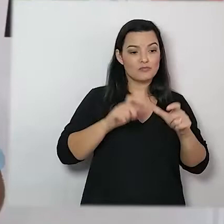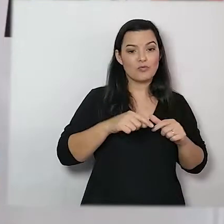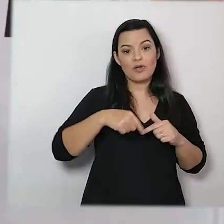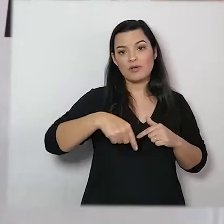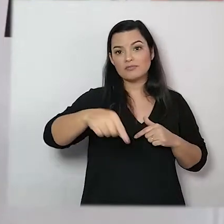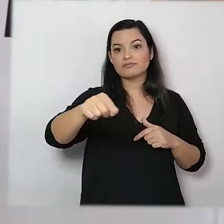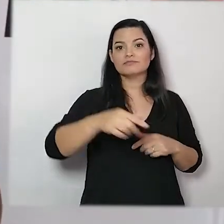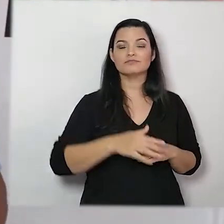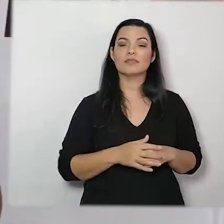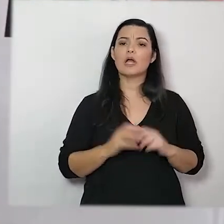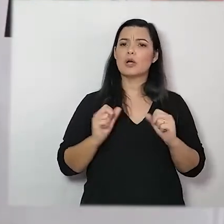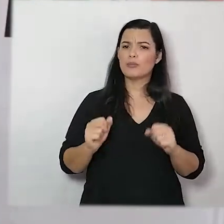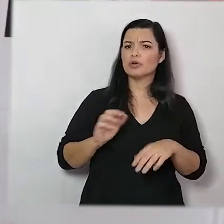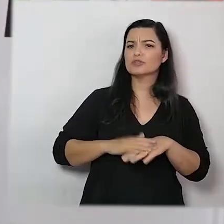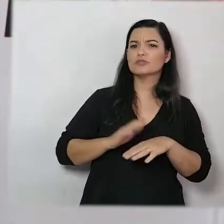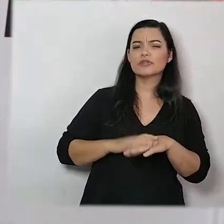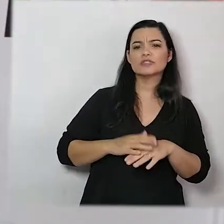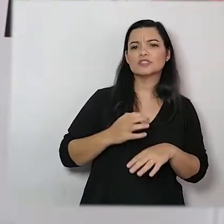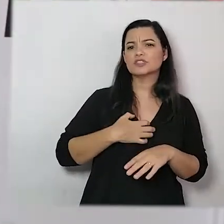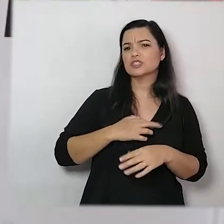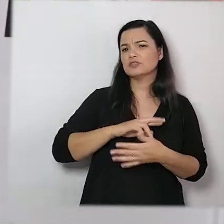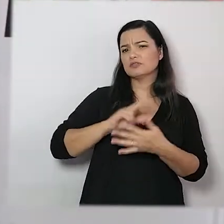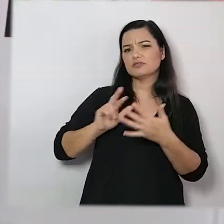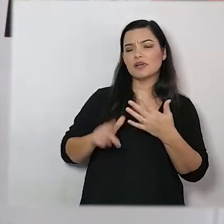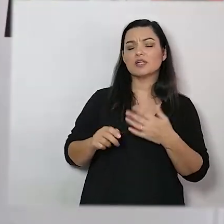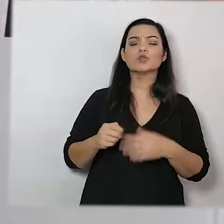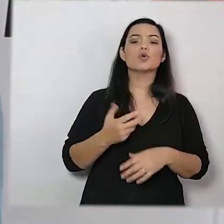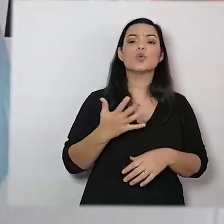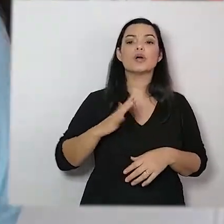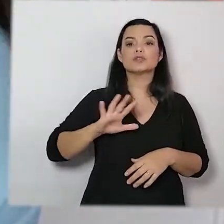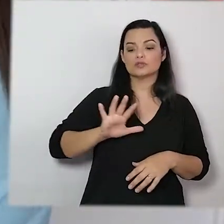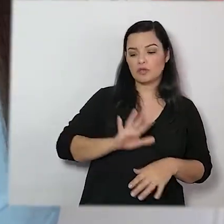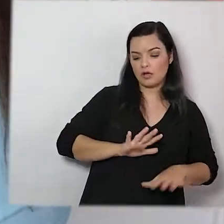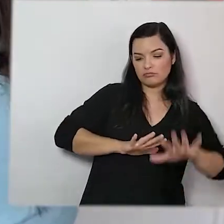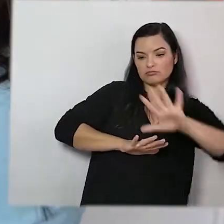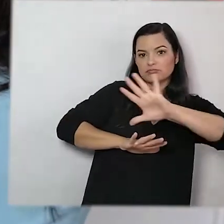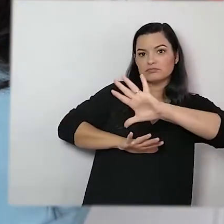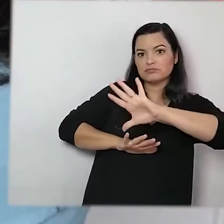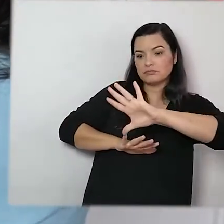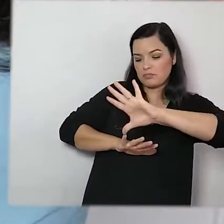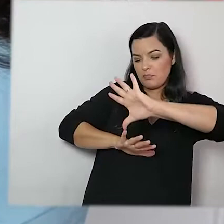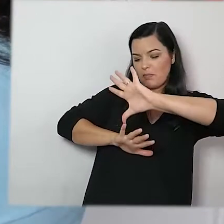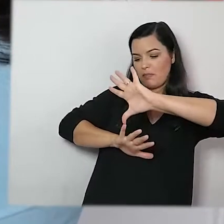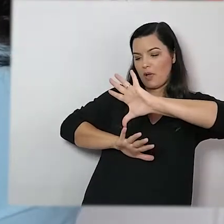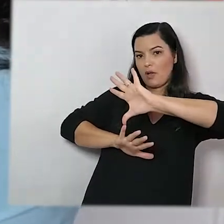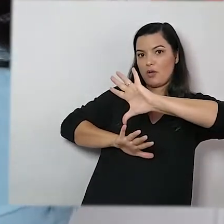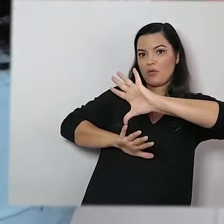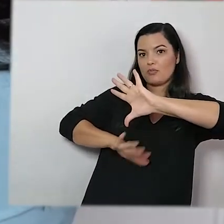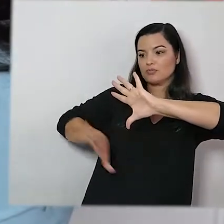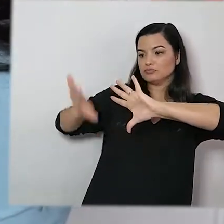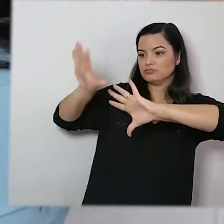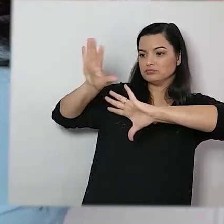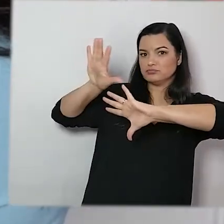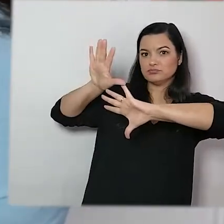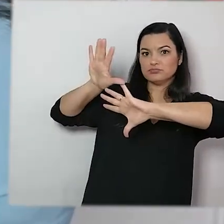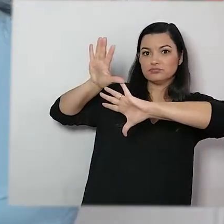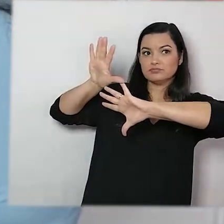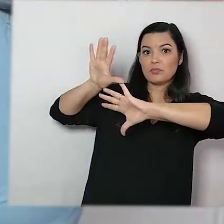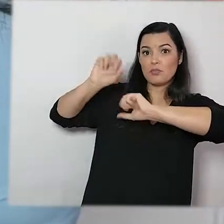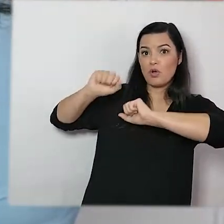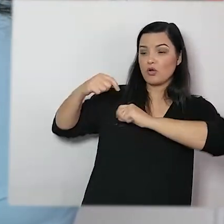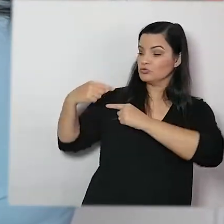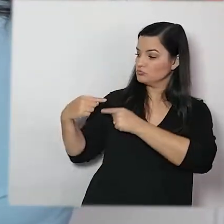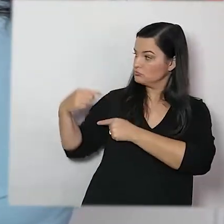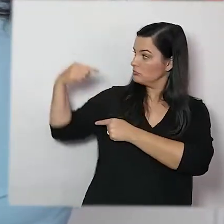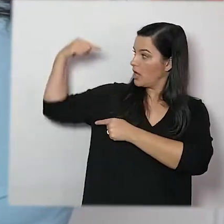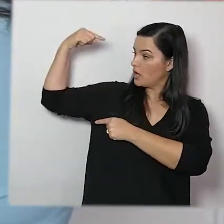diversas formas. Quantos palmos eu tenho? Então, eu vou medir aqui a altura e eu vou medir quantos